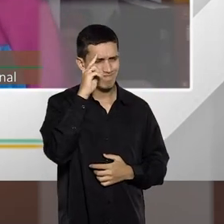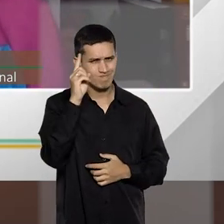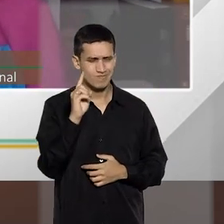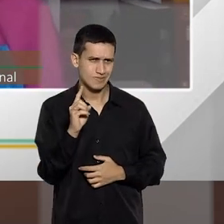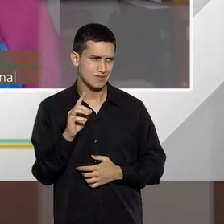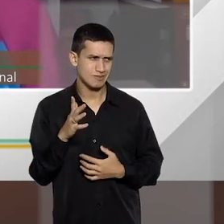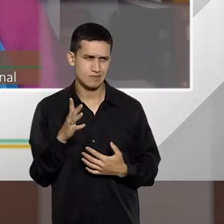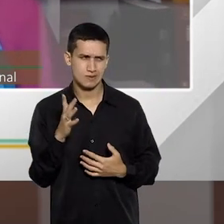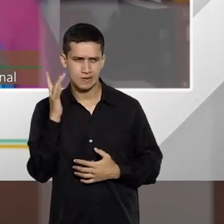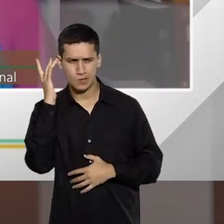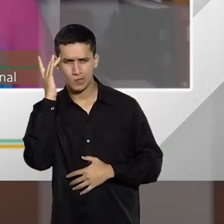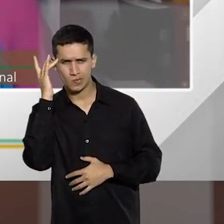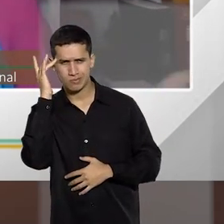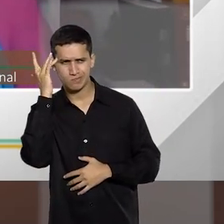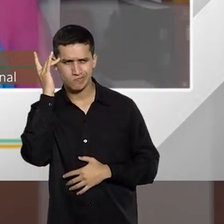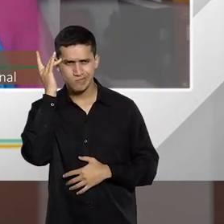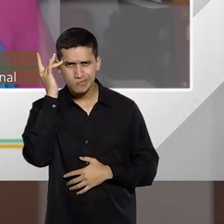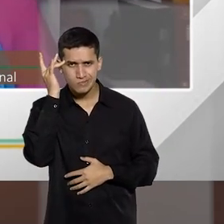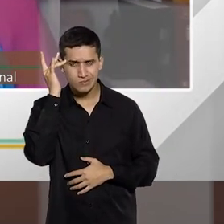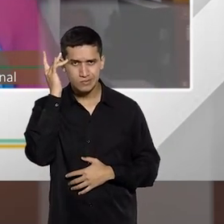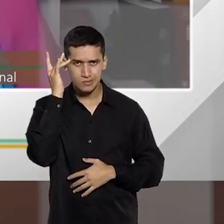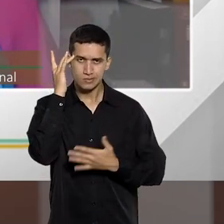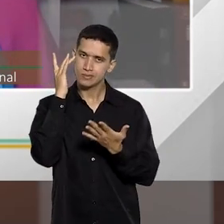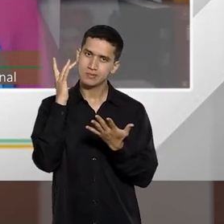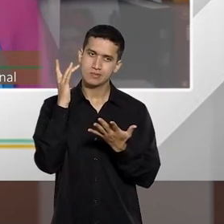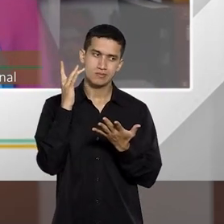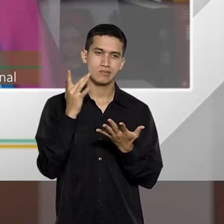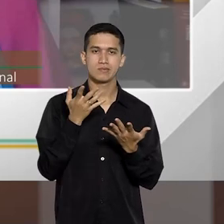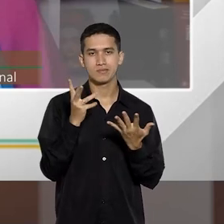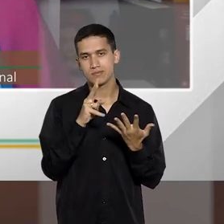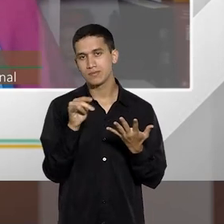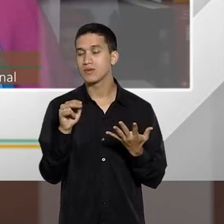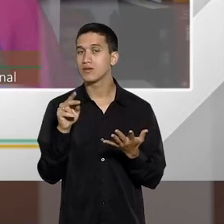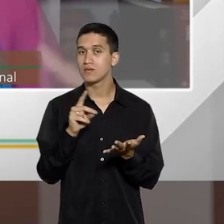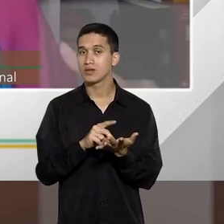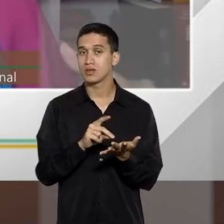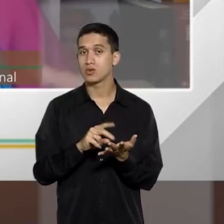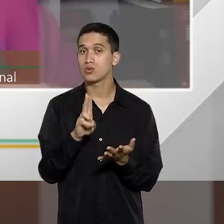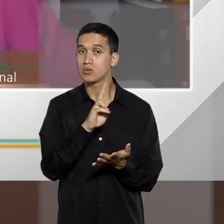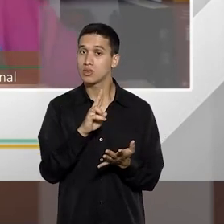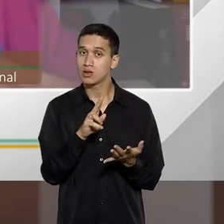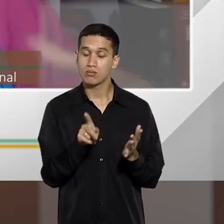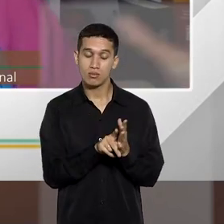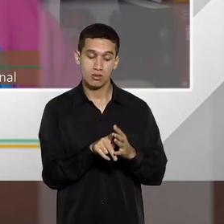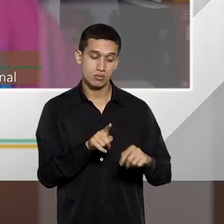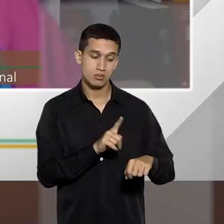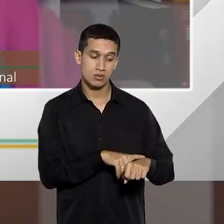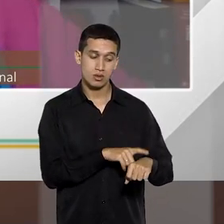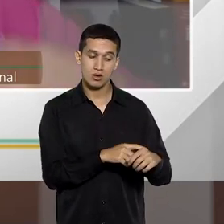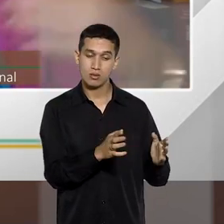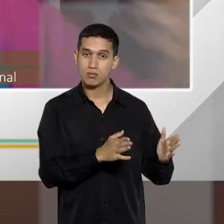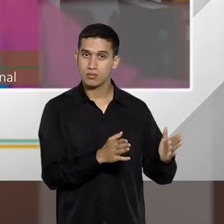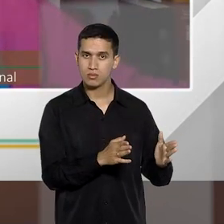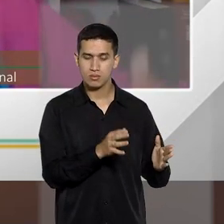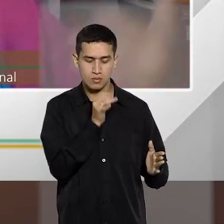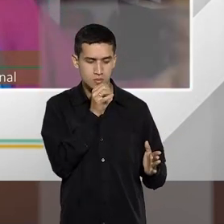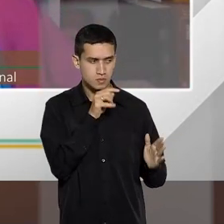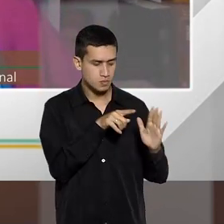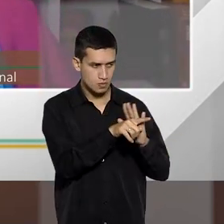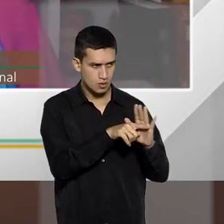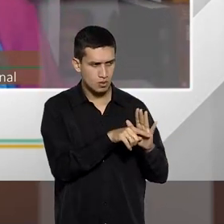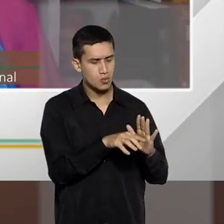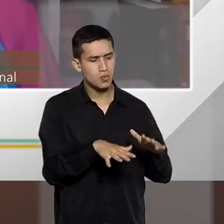as infrações praticadas, então, você vai, na verdade, utilizar o critério de tempo, quanto tempo esse indivíduo